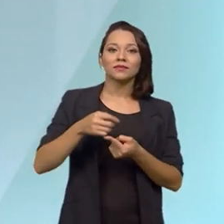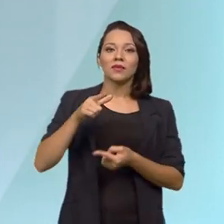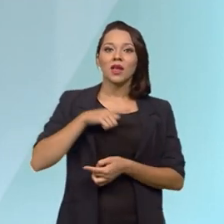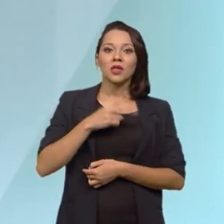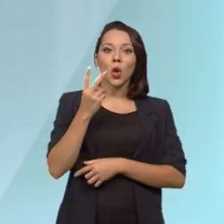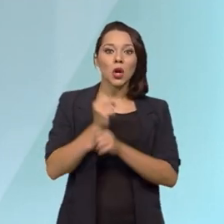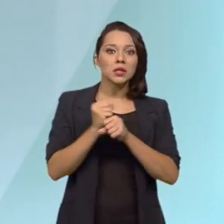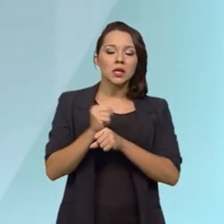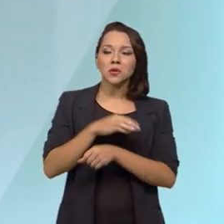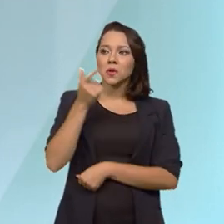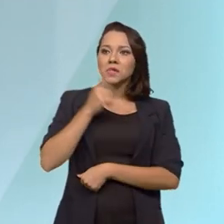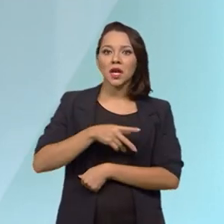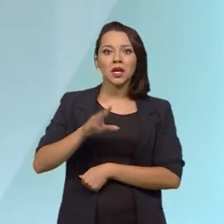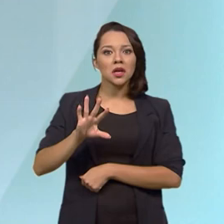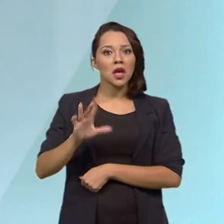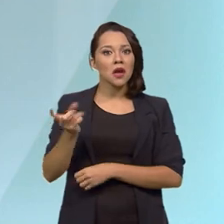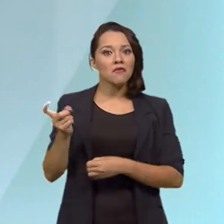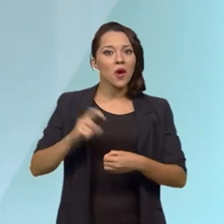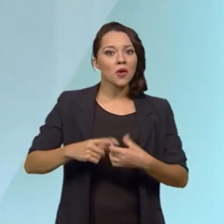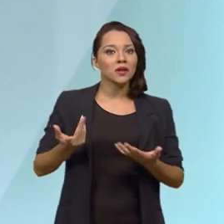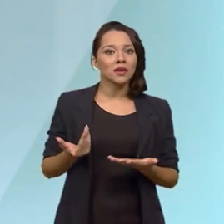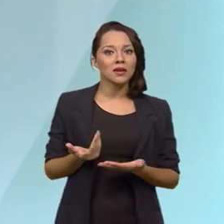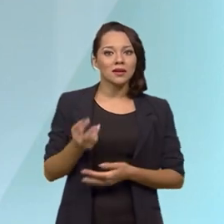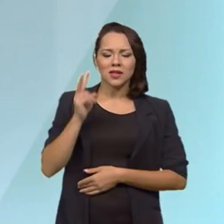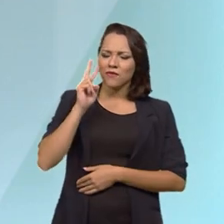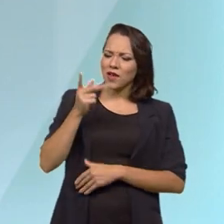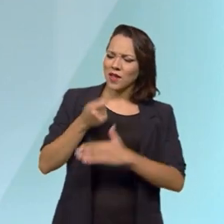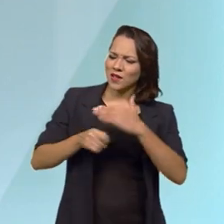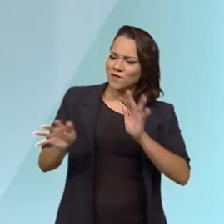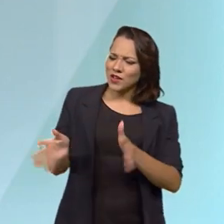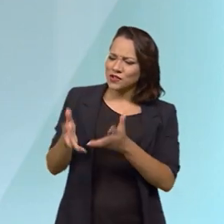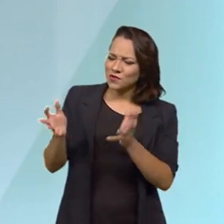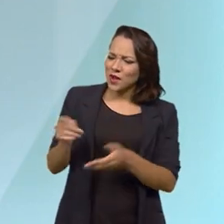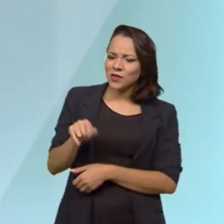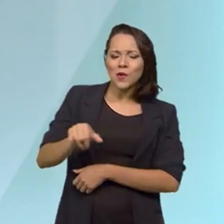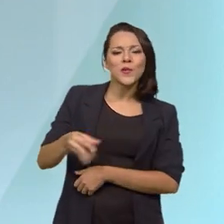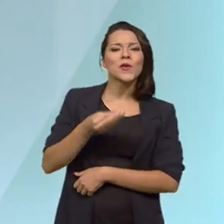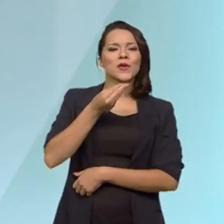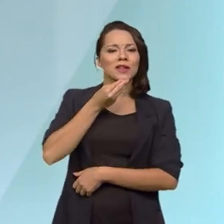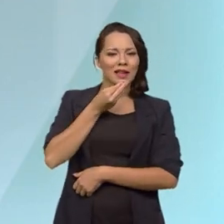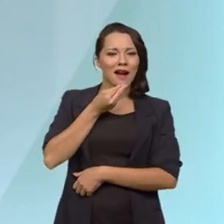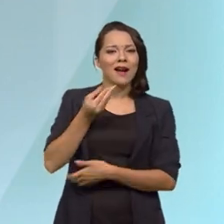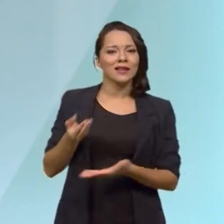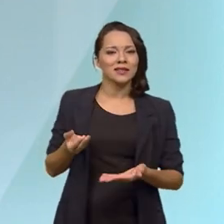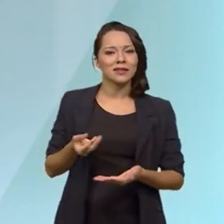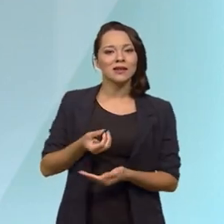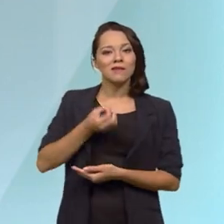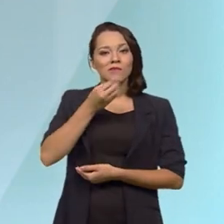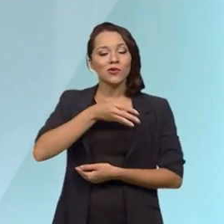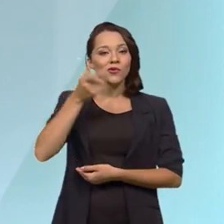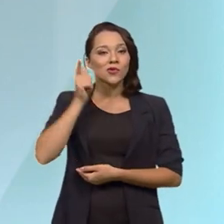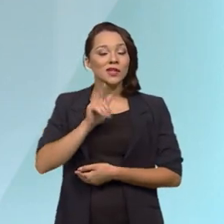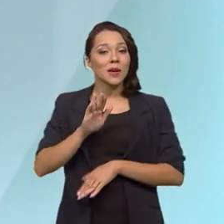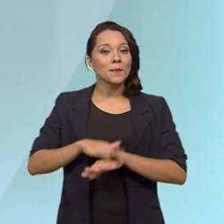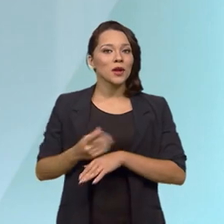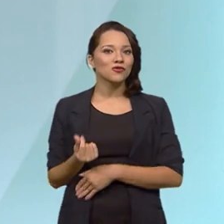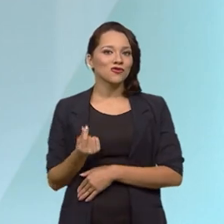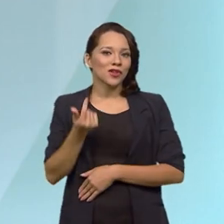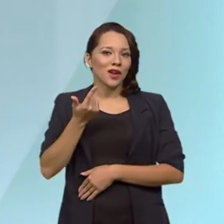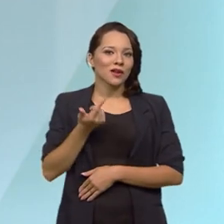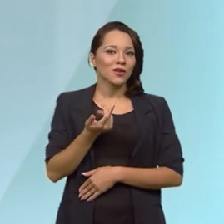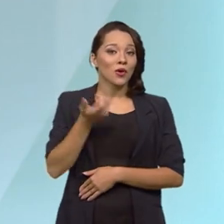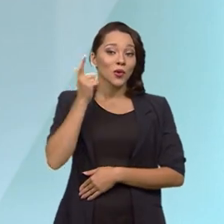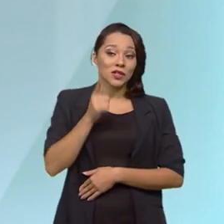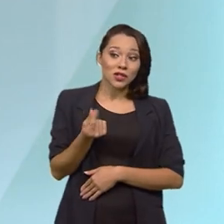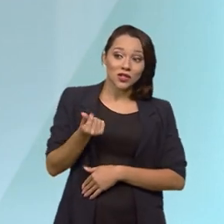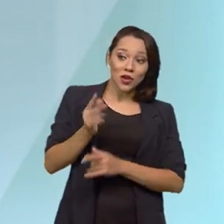menos de dois anos. Então, o produtor olha aquele investimento como uma oportunidade de ganhar dinheiro, de ganhar